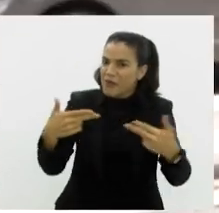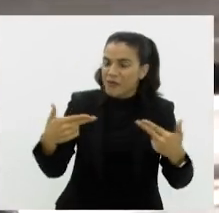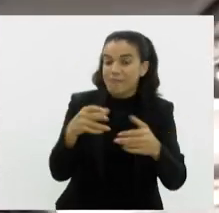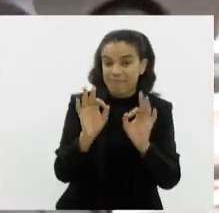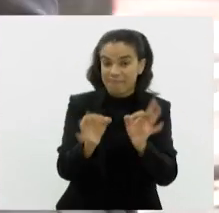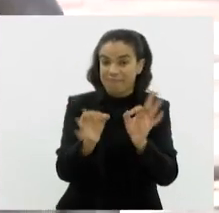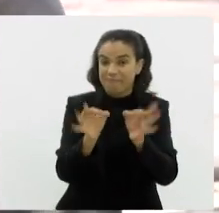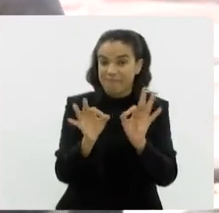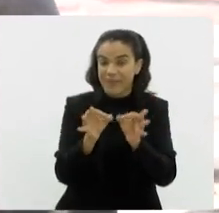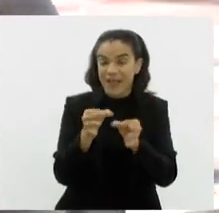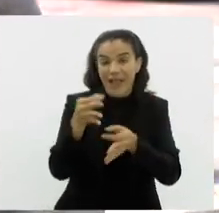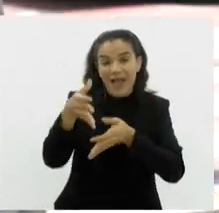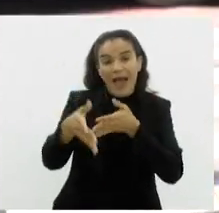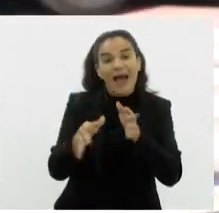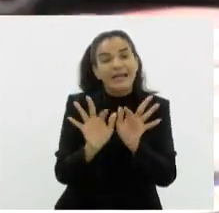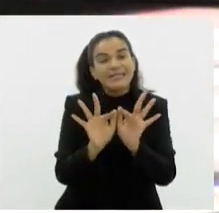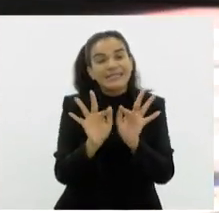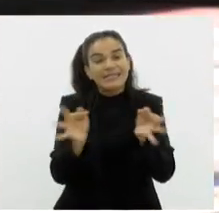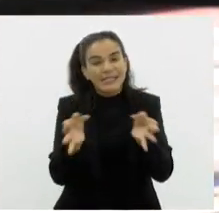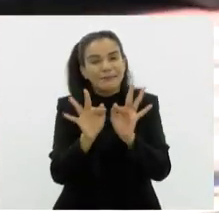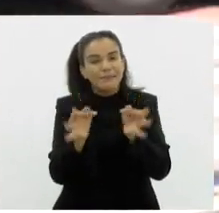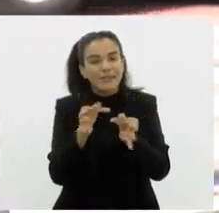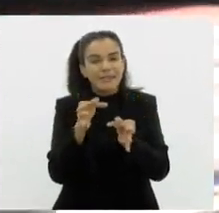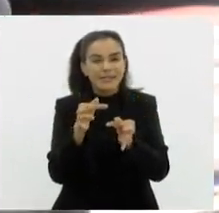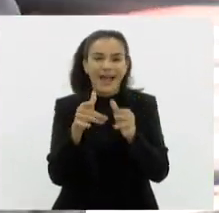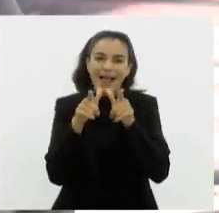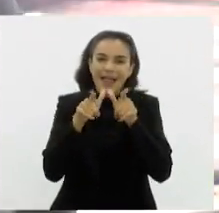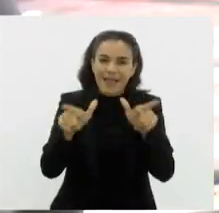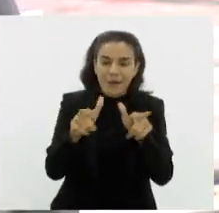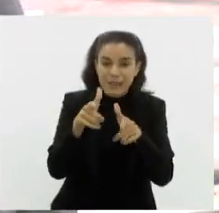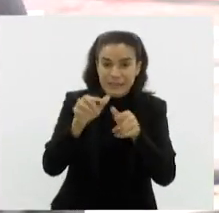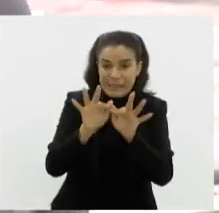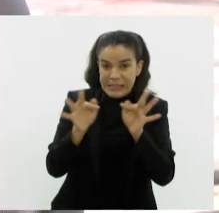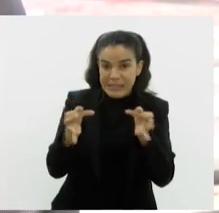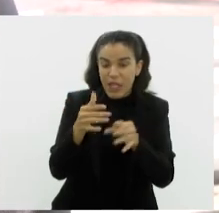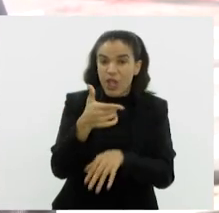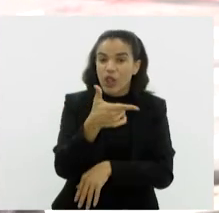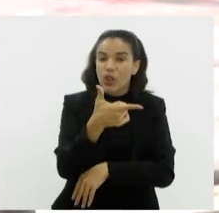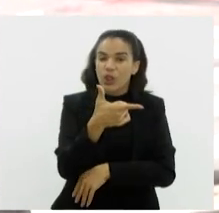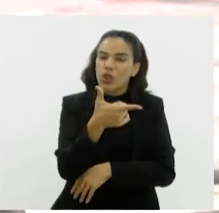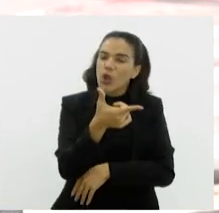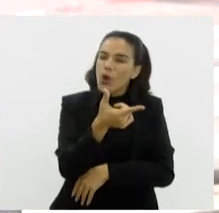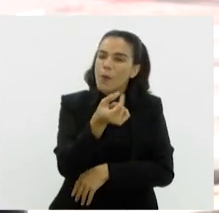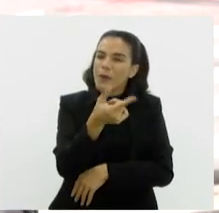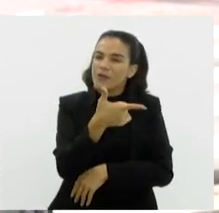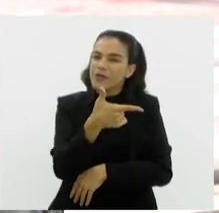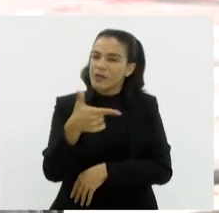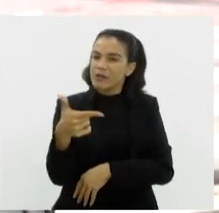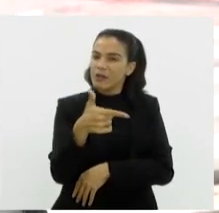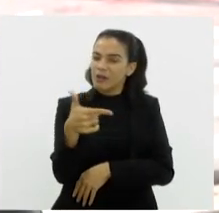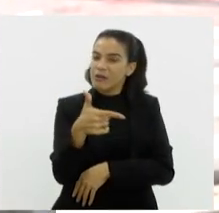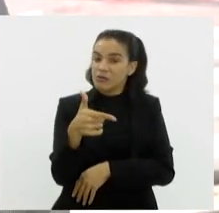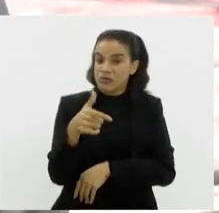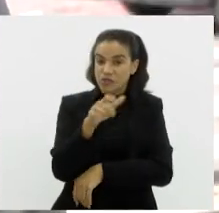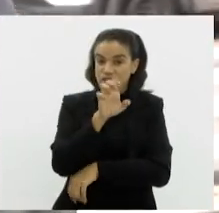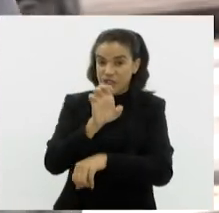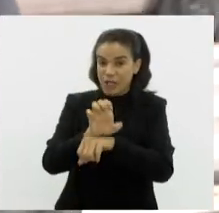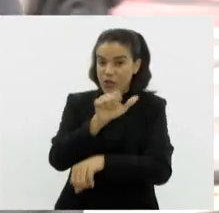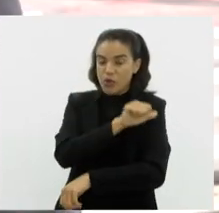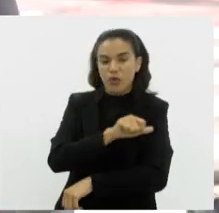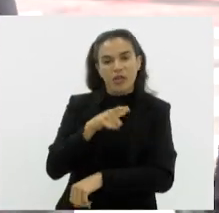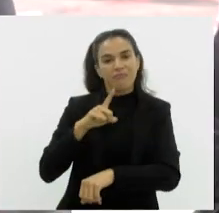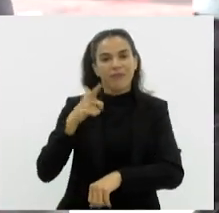Perfeito, Paulo. A linguagem simples já não é nem tão novidade. A gente, no final de 2022, o estado do Rio de Janeiro foi